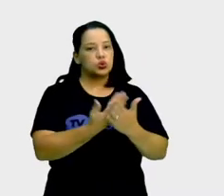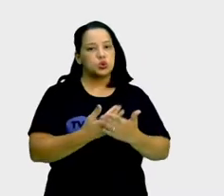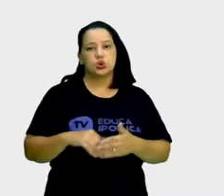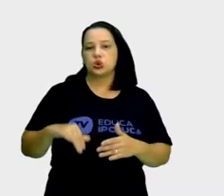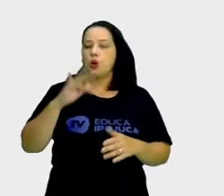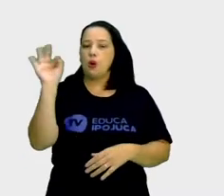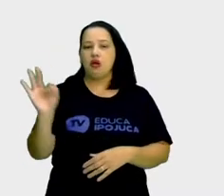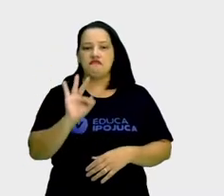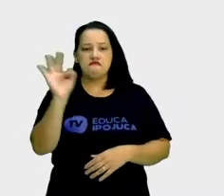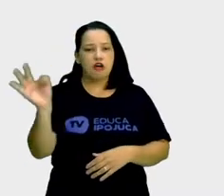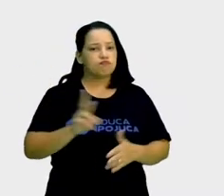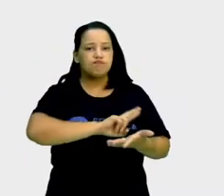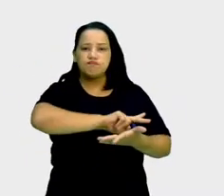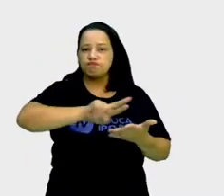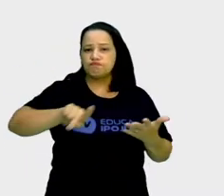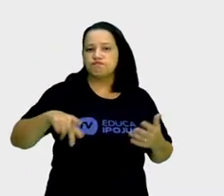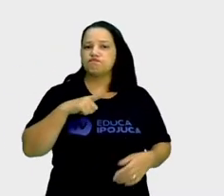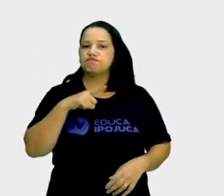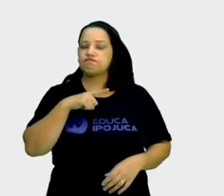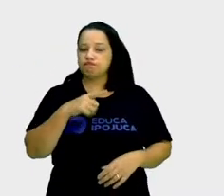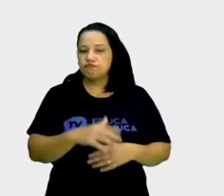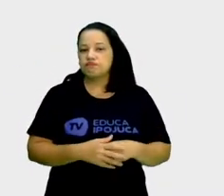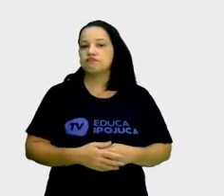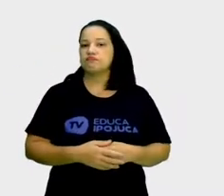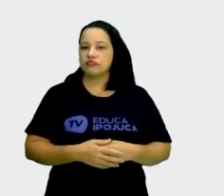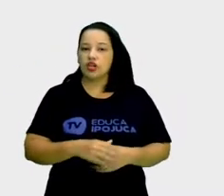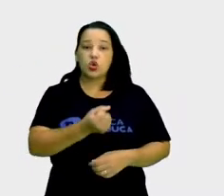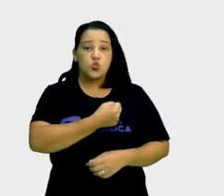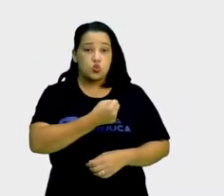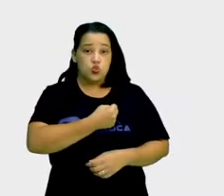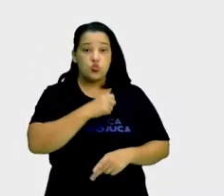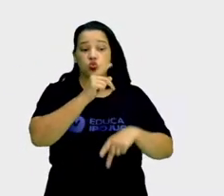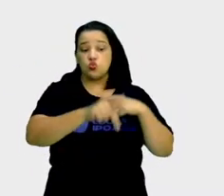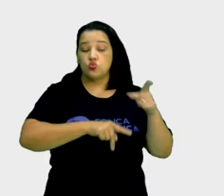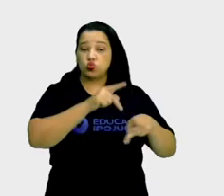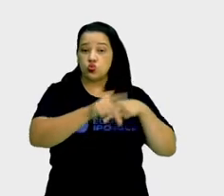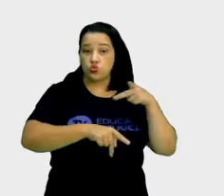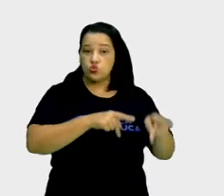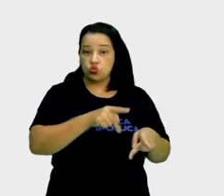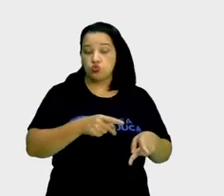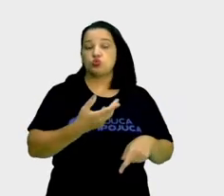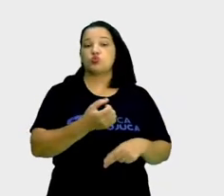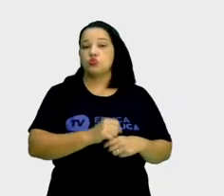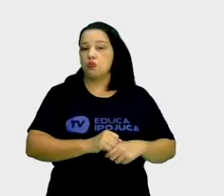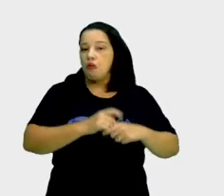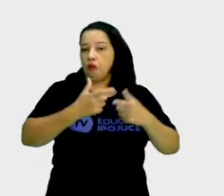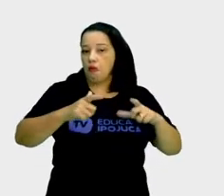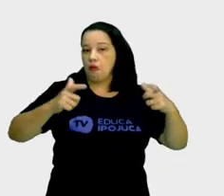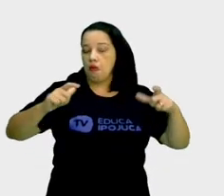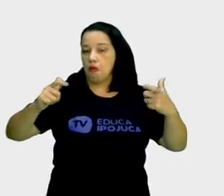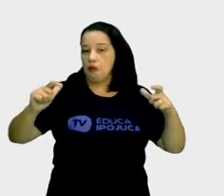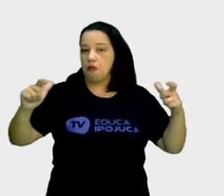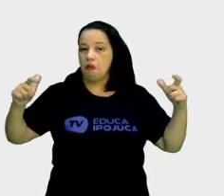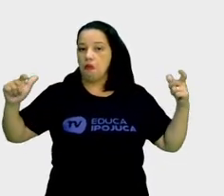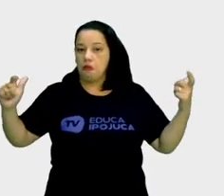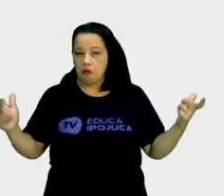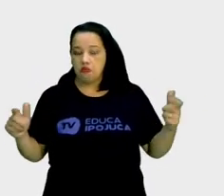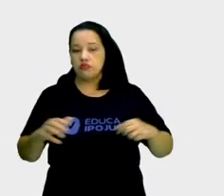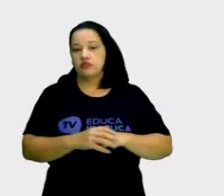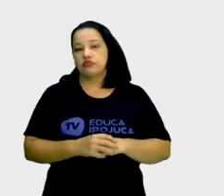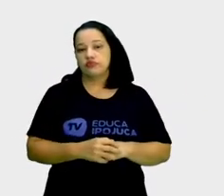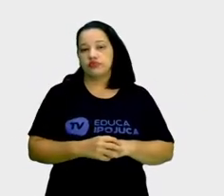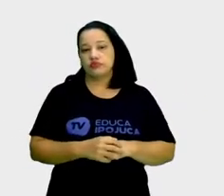faculdade e outras coisas mais. O número de habitantes tem evoluído cada vez mais, igual turismo. A